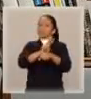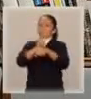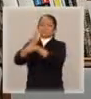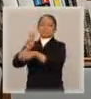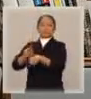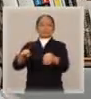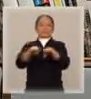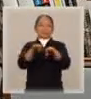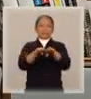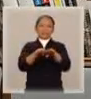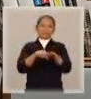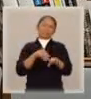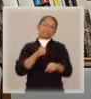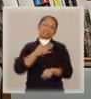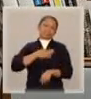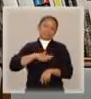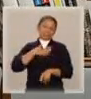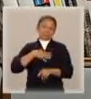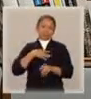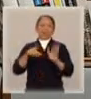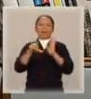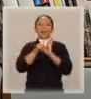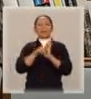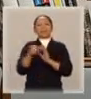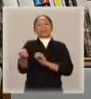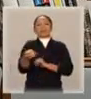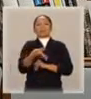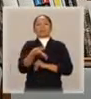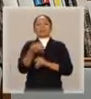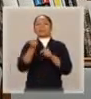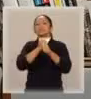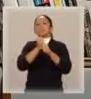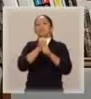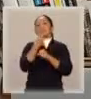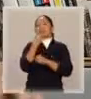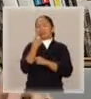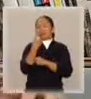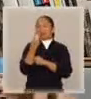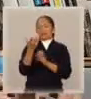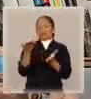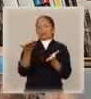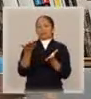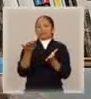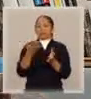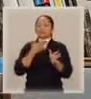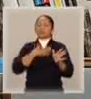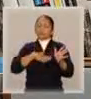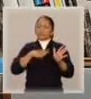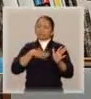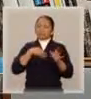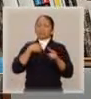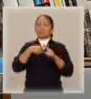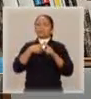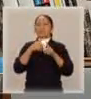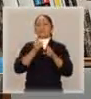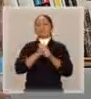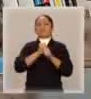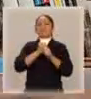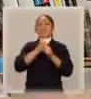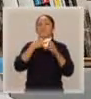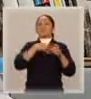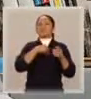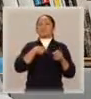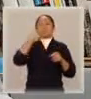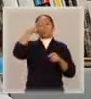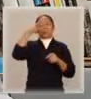ainda estamos com uma lei que tem um ano só de vigência. Ainda vivemos numa cultura que diz que o